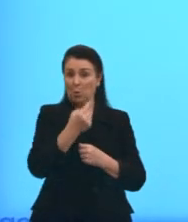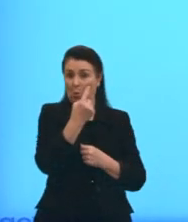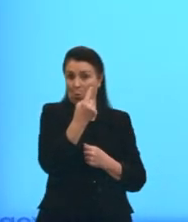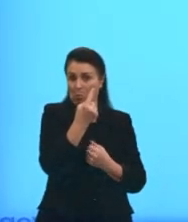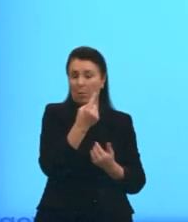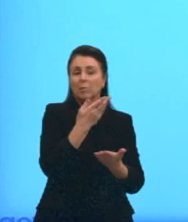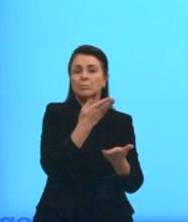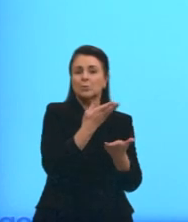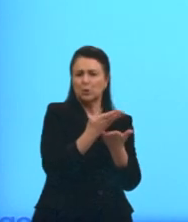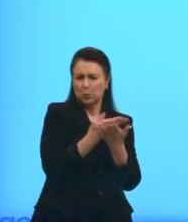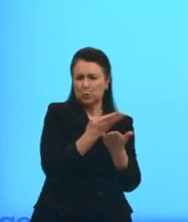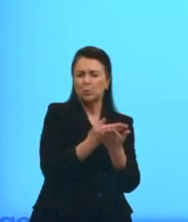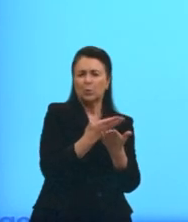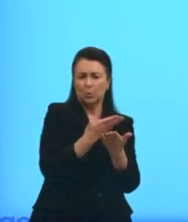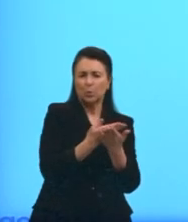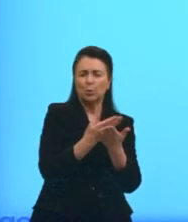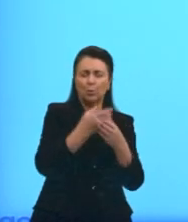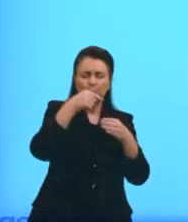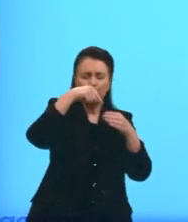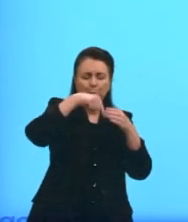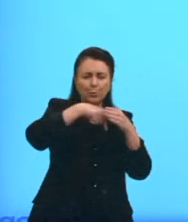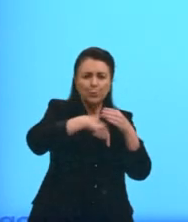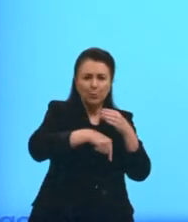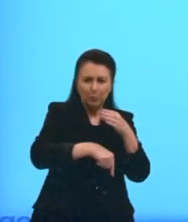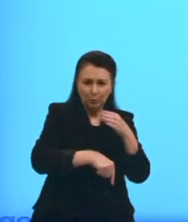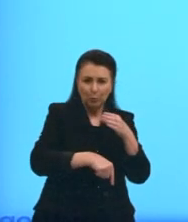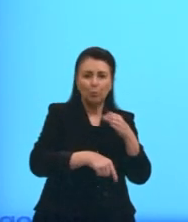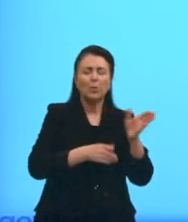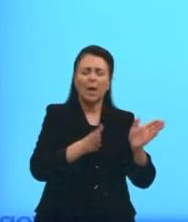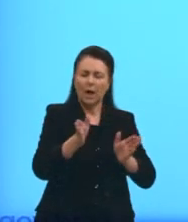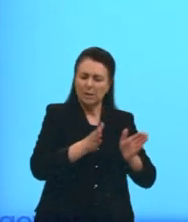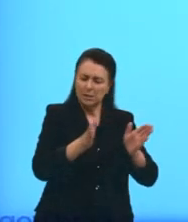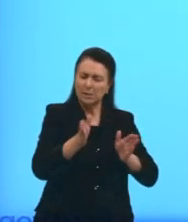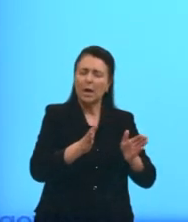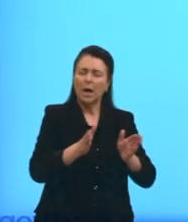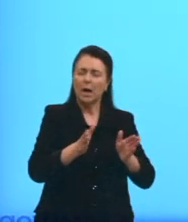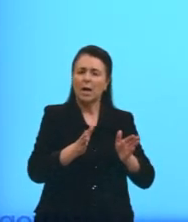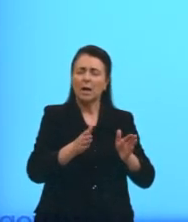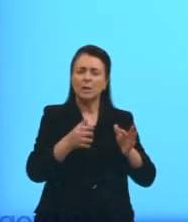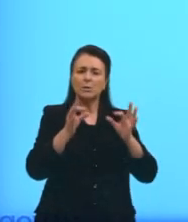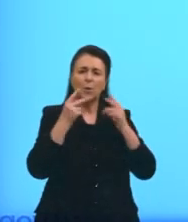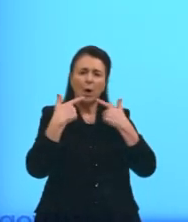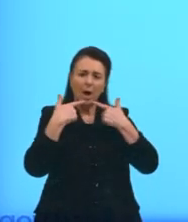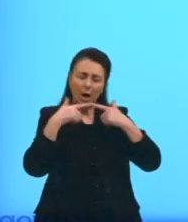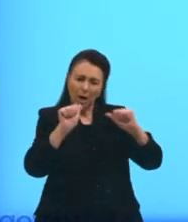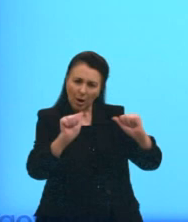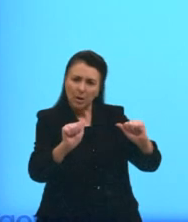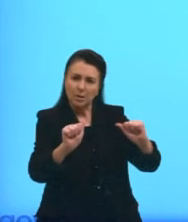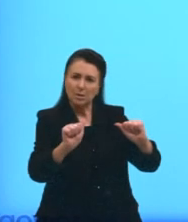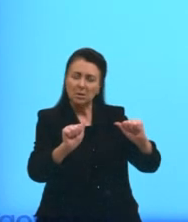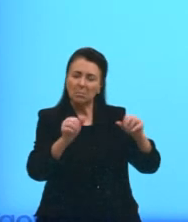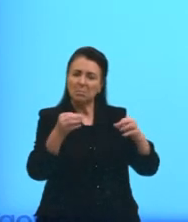instrução linguística muito mais rebuscada, com termos muito mais